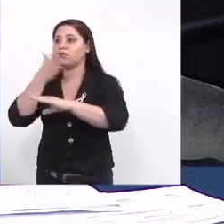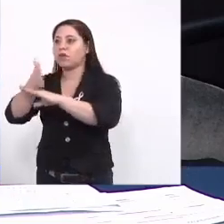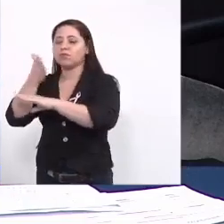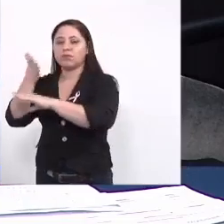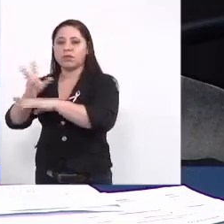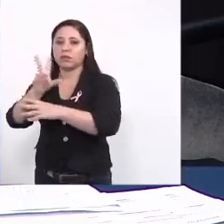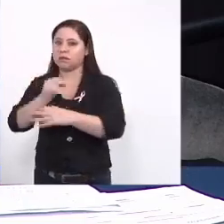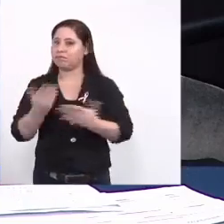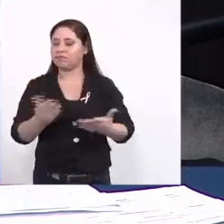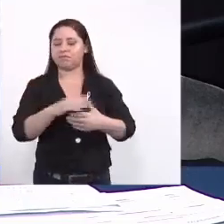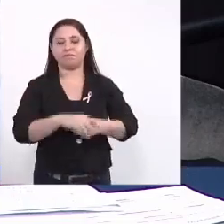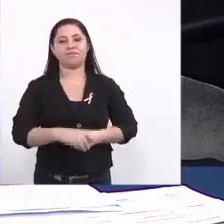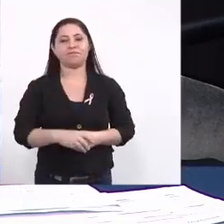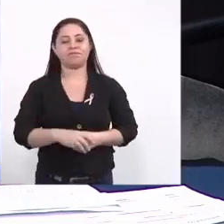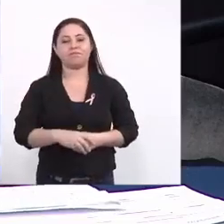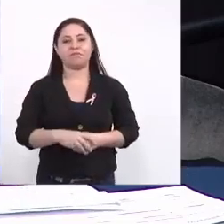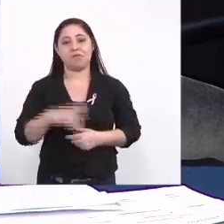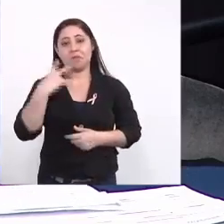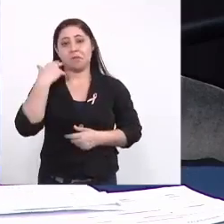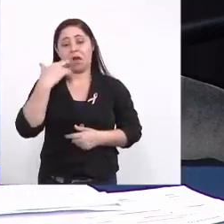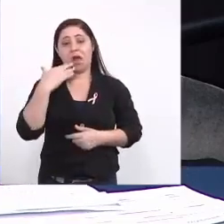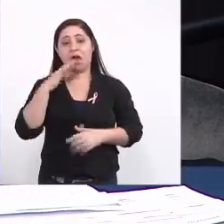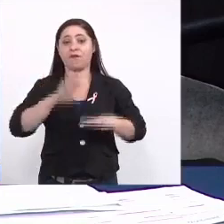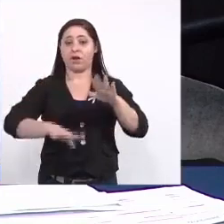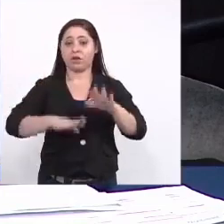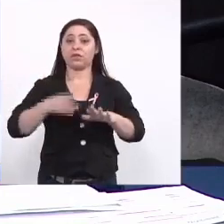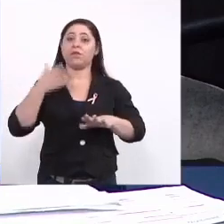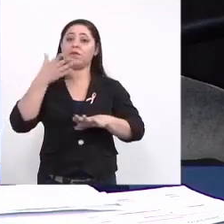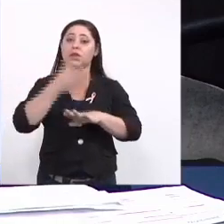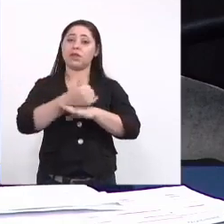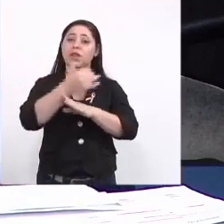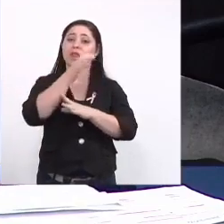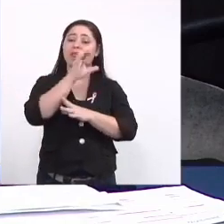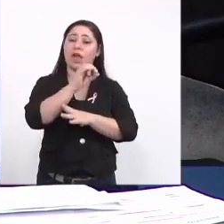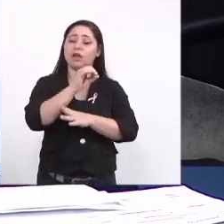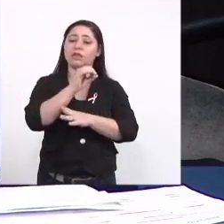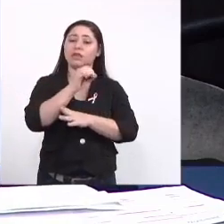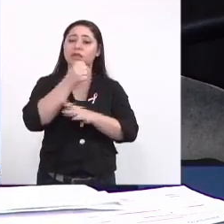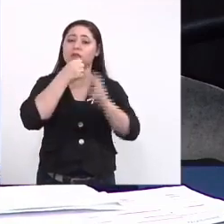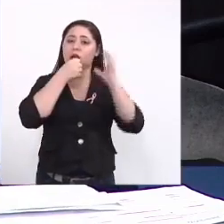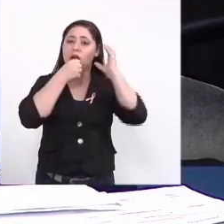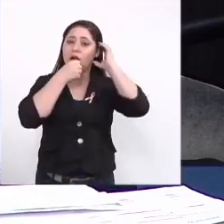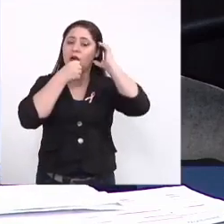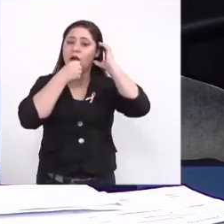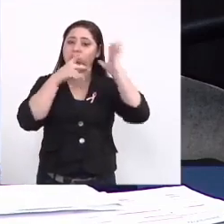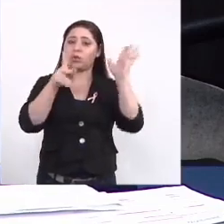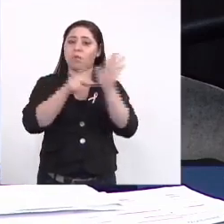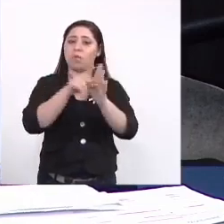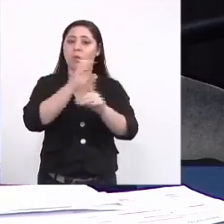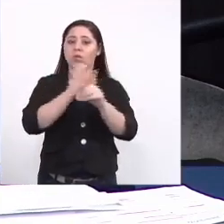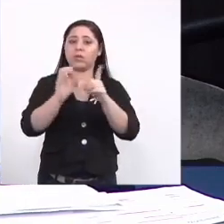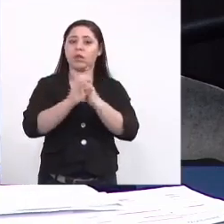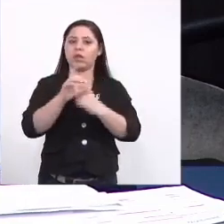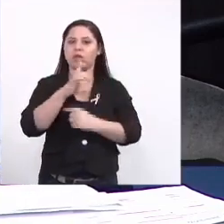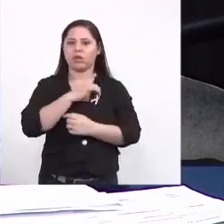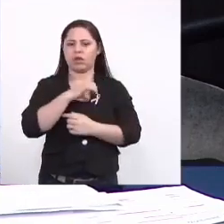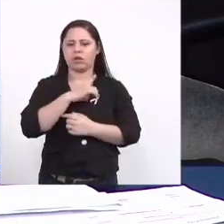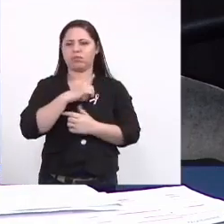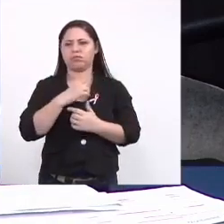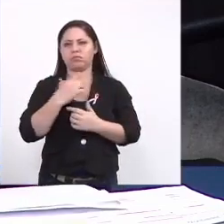normalmente nós vamos umas 10 nós temos né